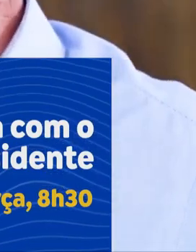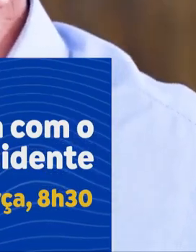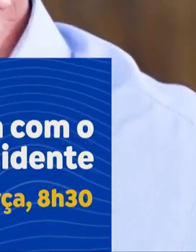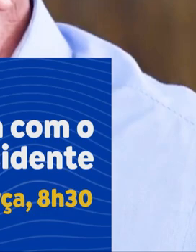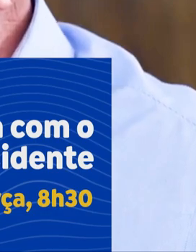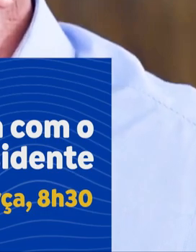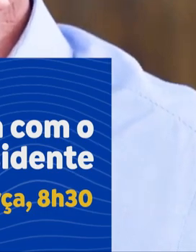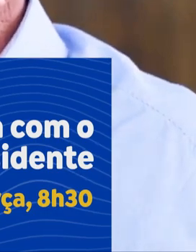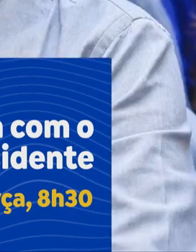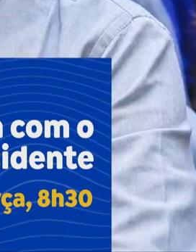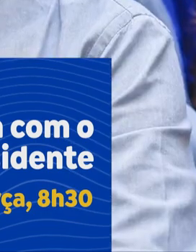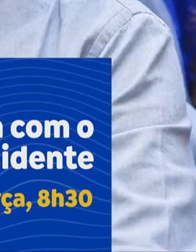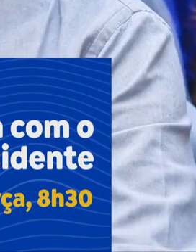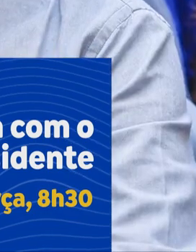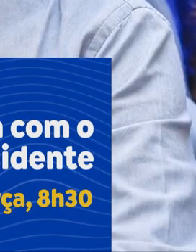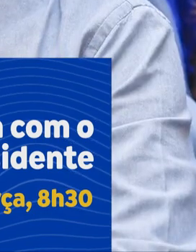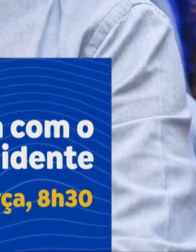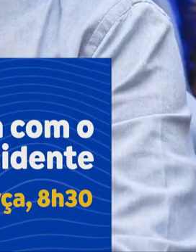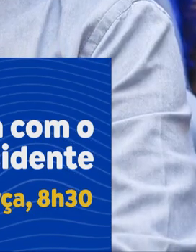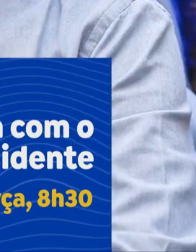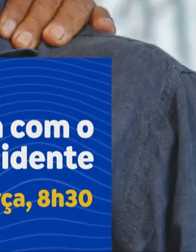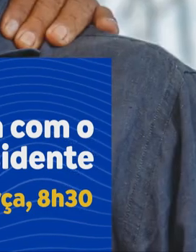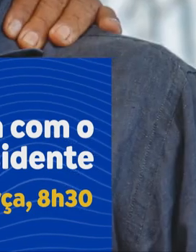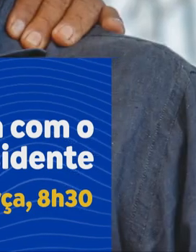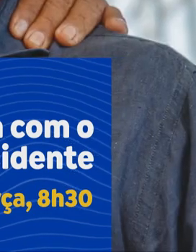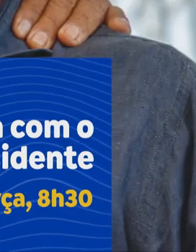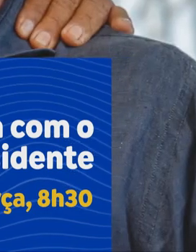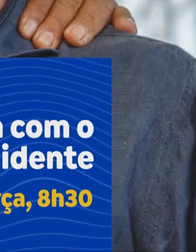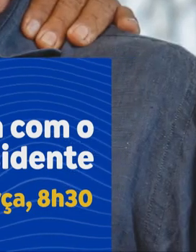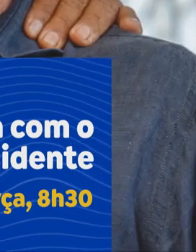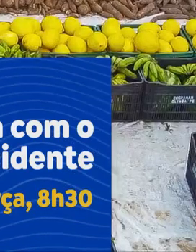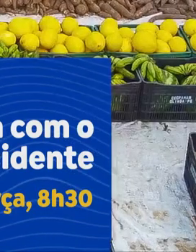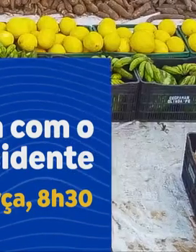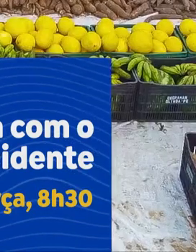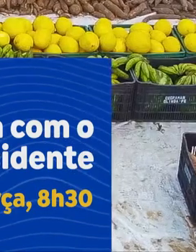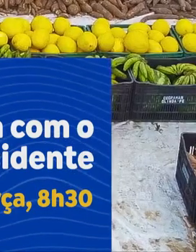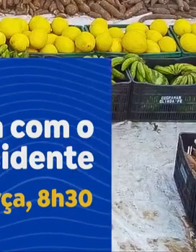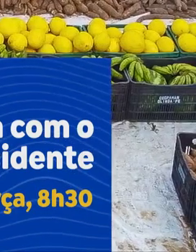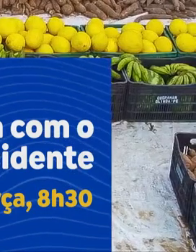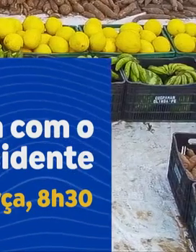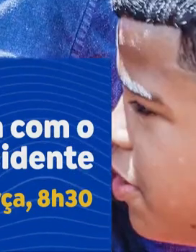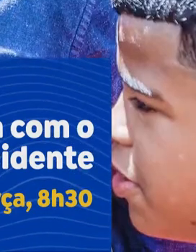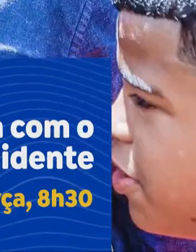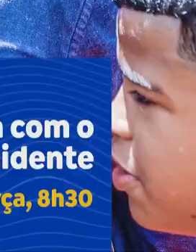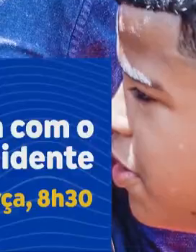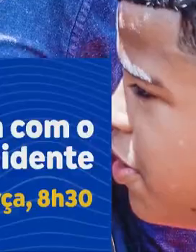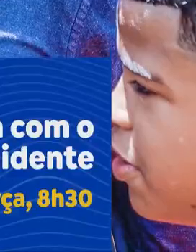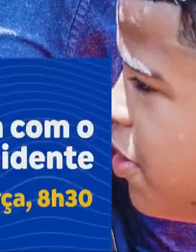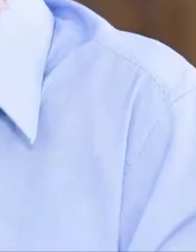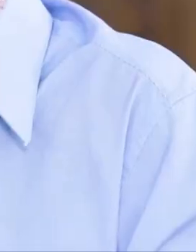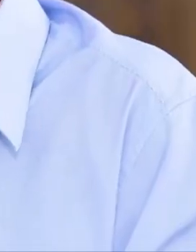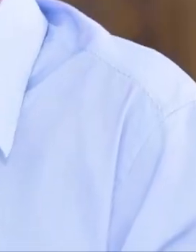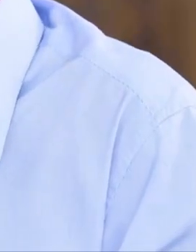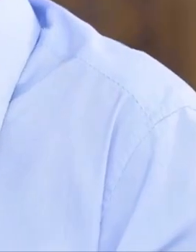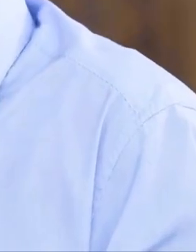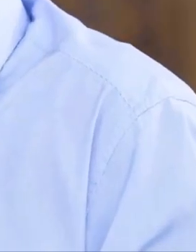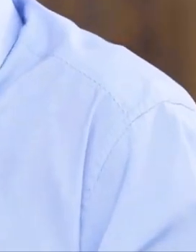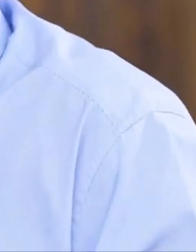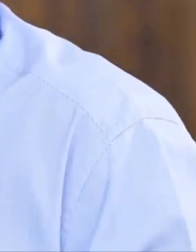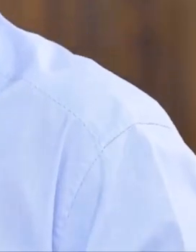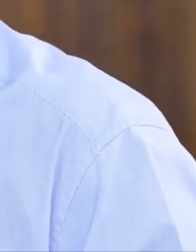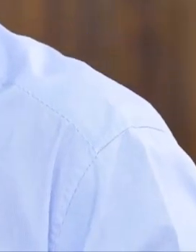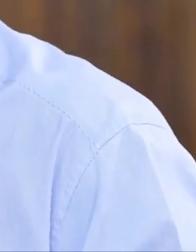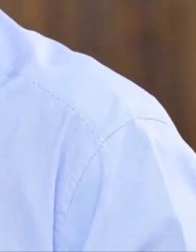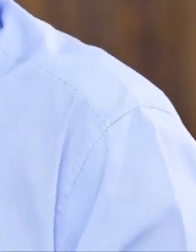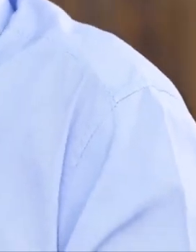o que fazer daqui para frente. Então nós vamos ter que pensar em todos os segmentos da sociedade para a gente poder fazer com que as pessoas